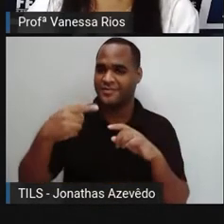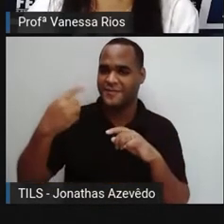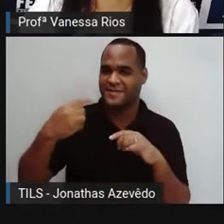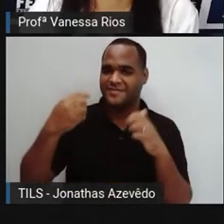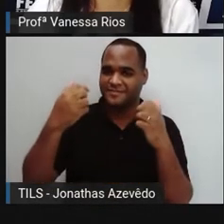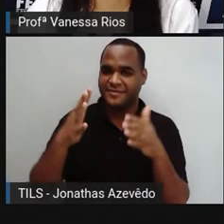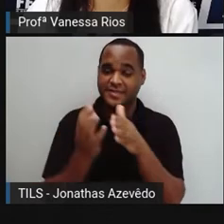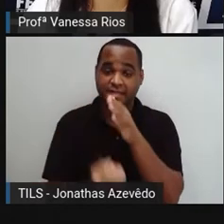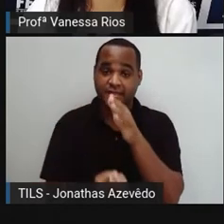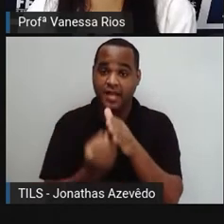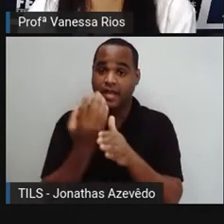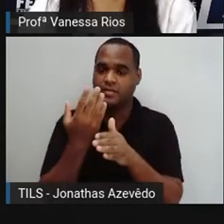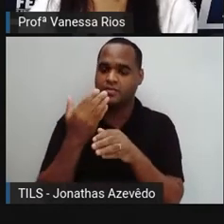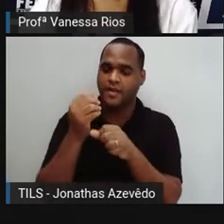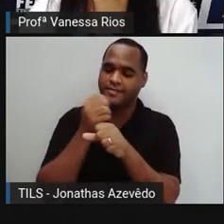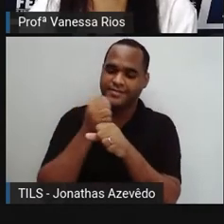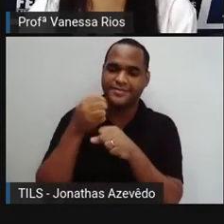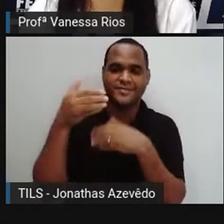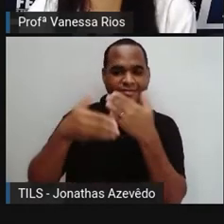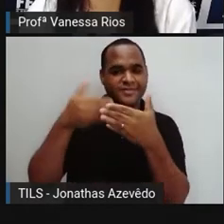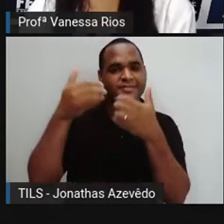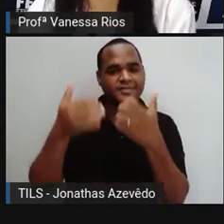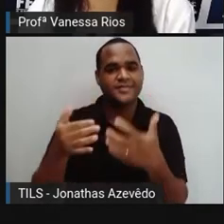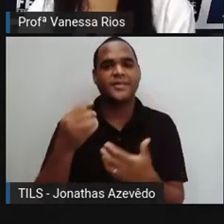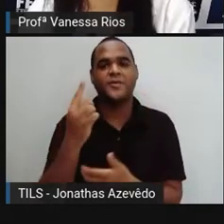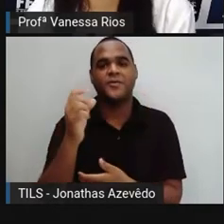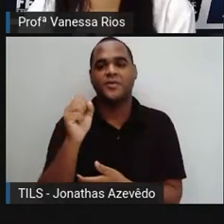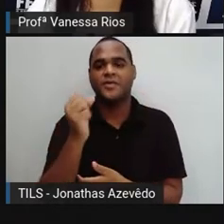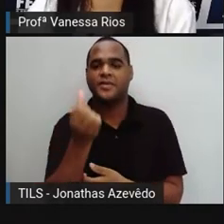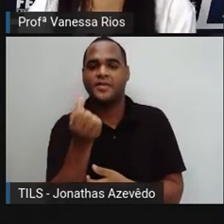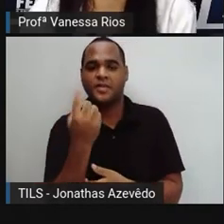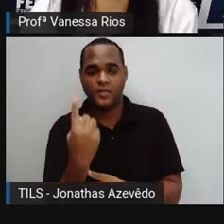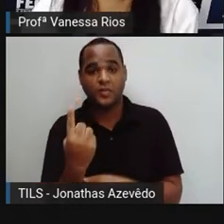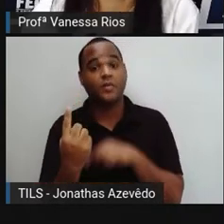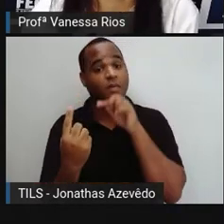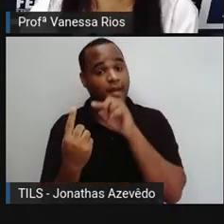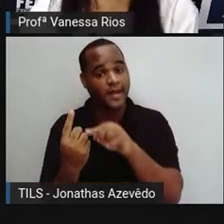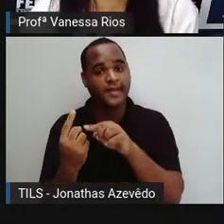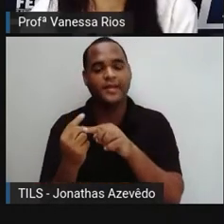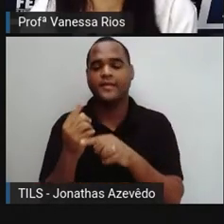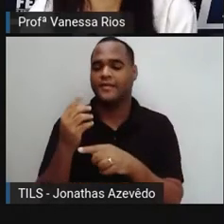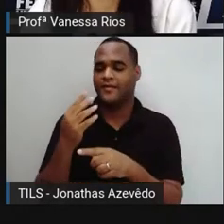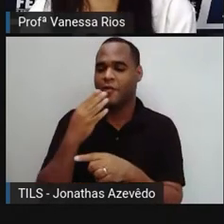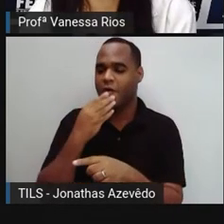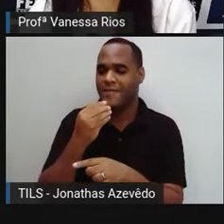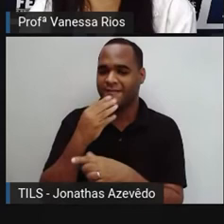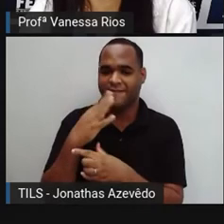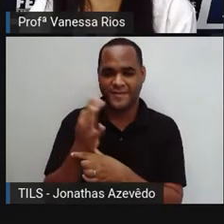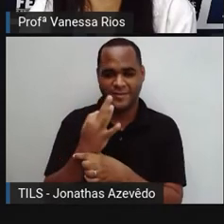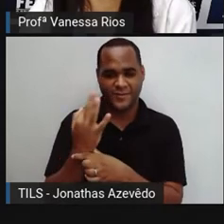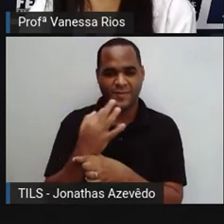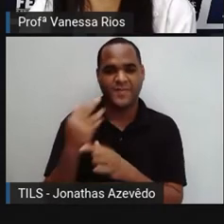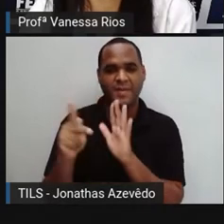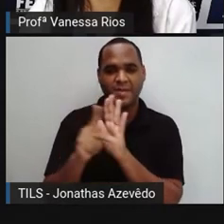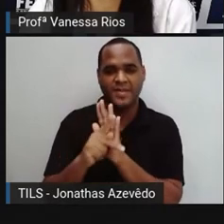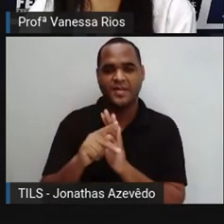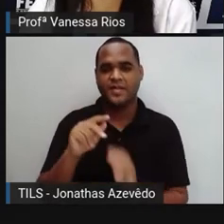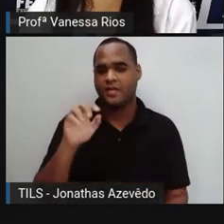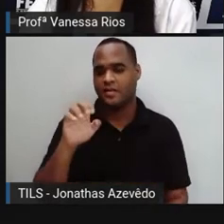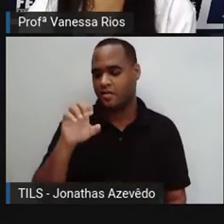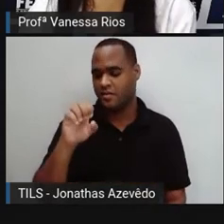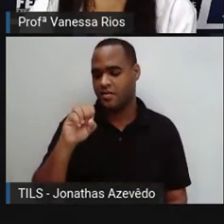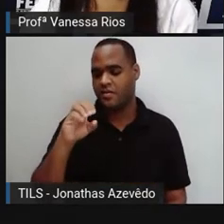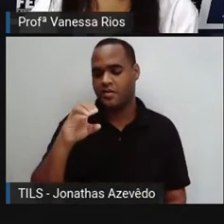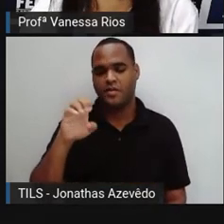seria criada alguns anos depois, em 1861, pelo físico francês, pelo físico